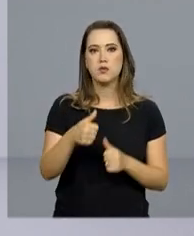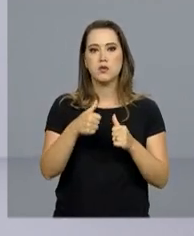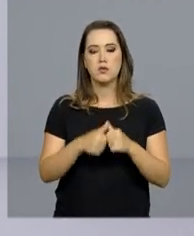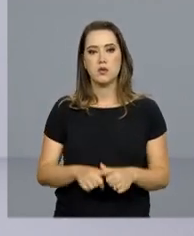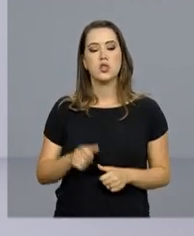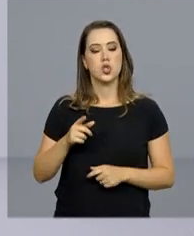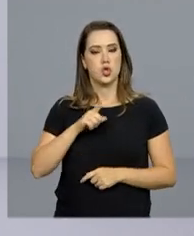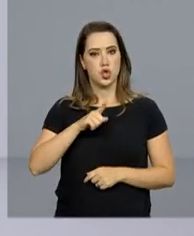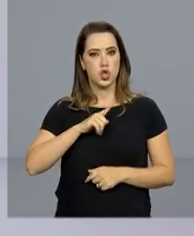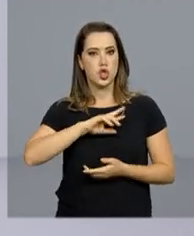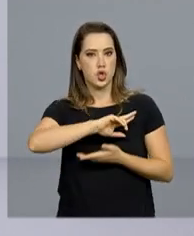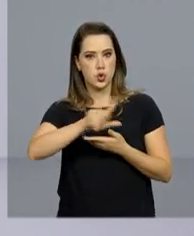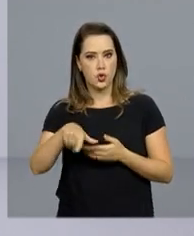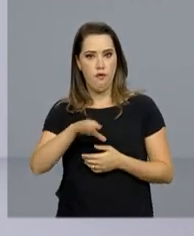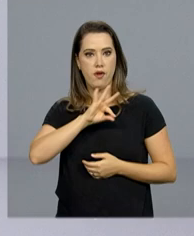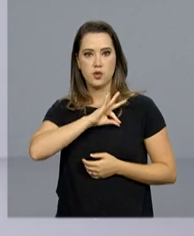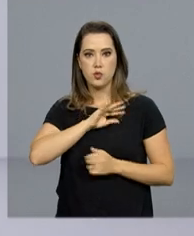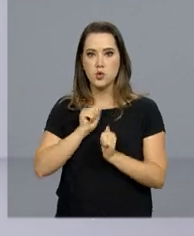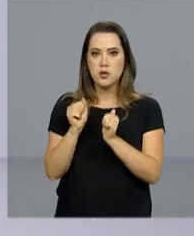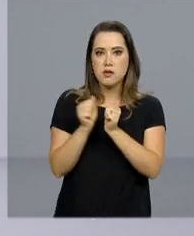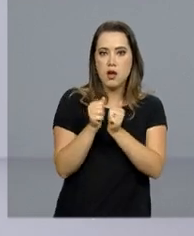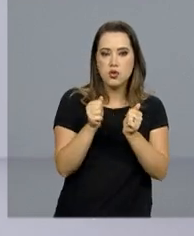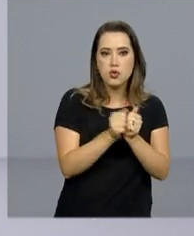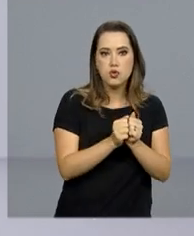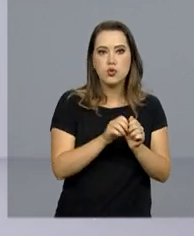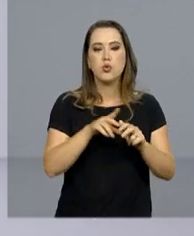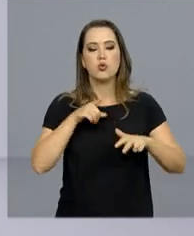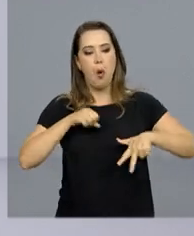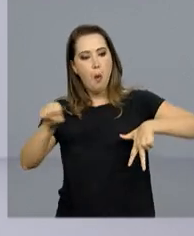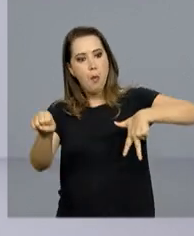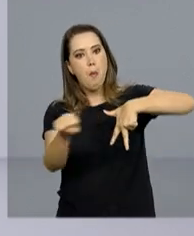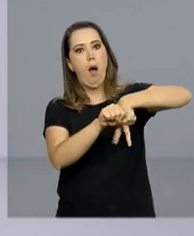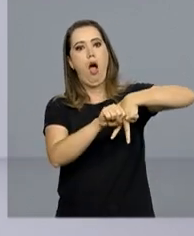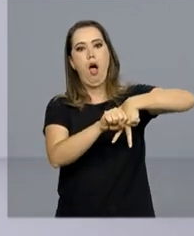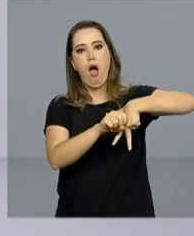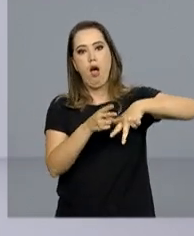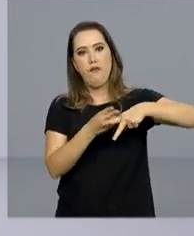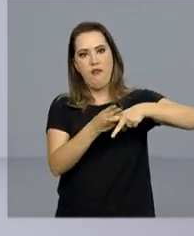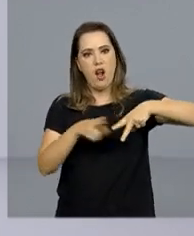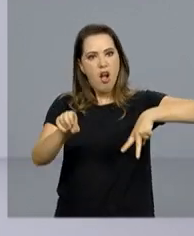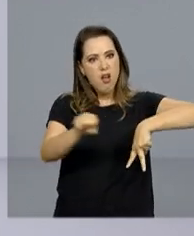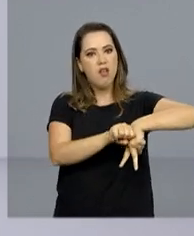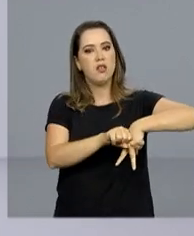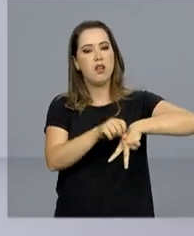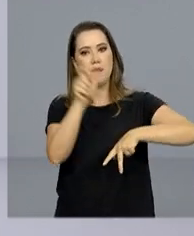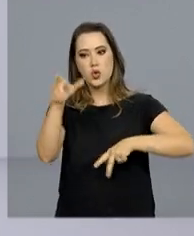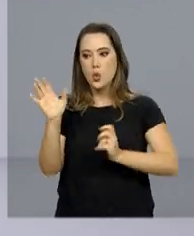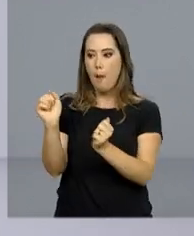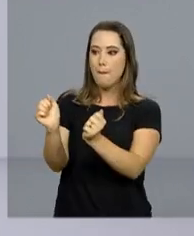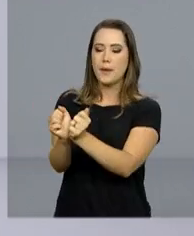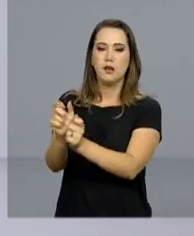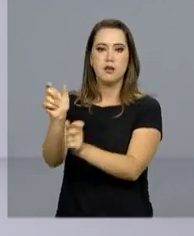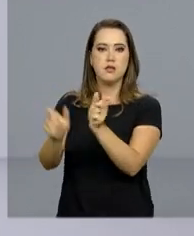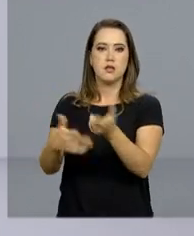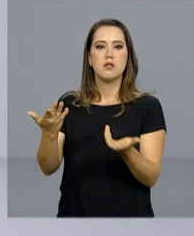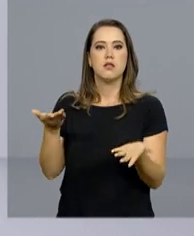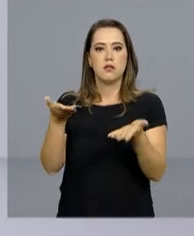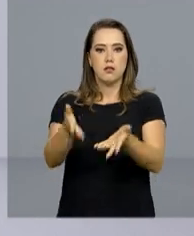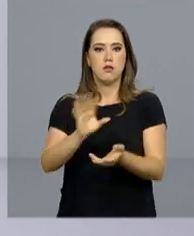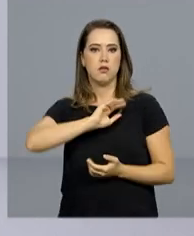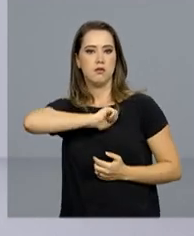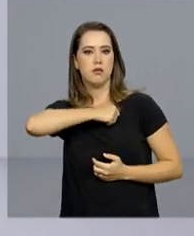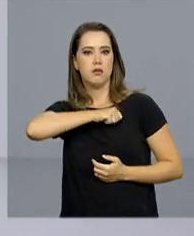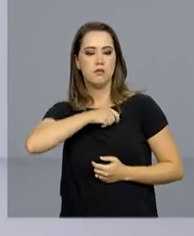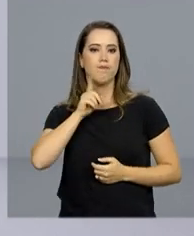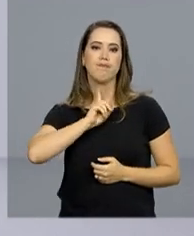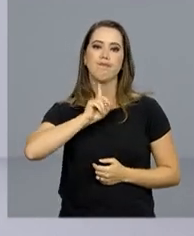candidato contava com escolta de policiais federais quando foi atingido. O agressor foi preso em flagrante e conduzido para a